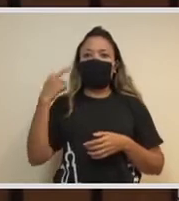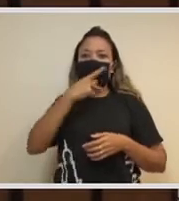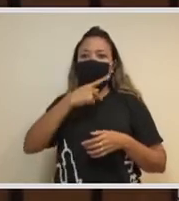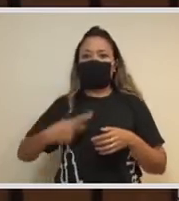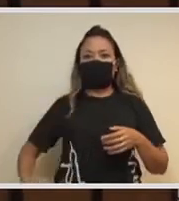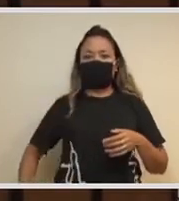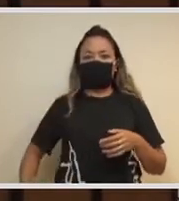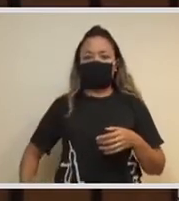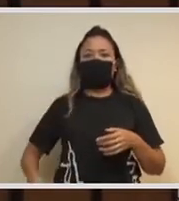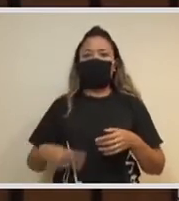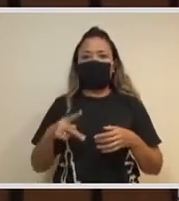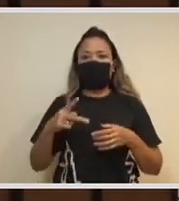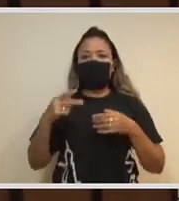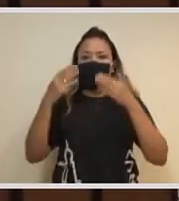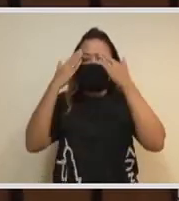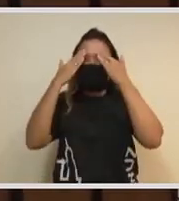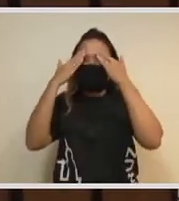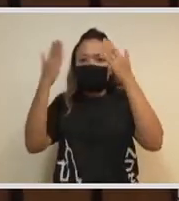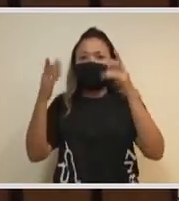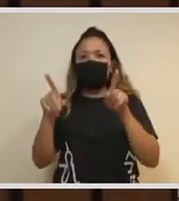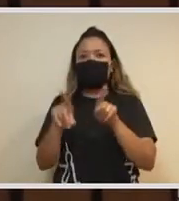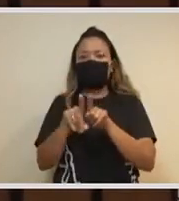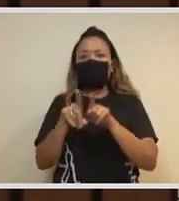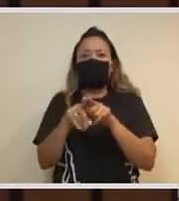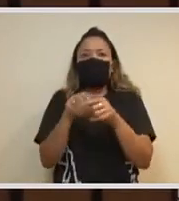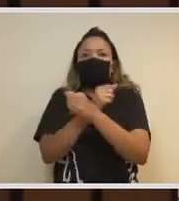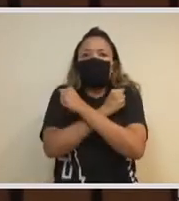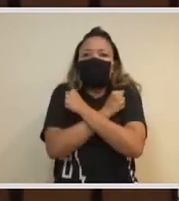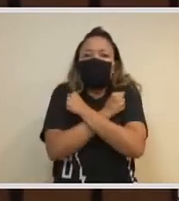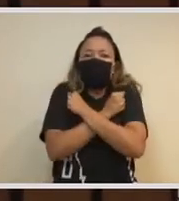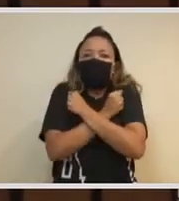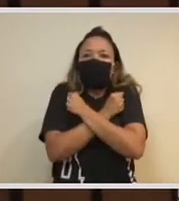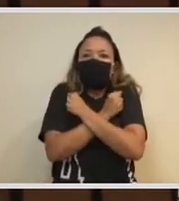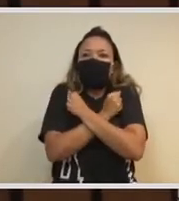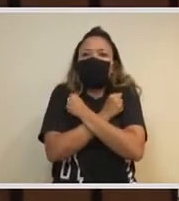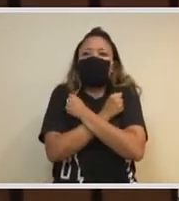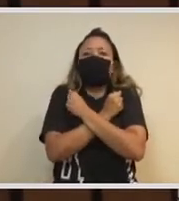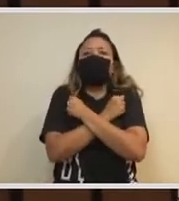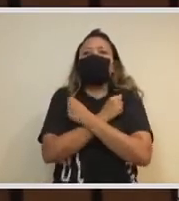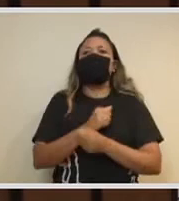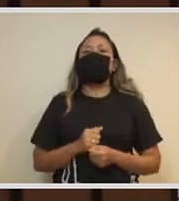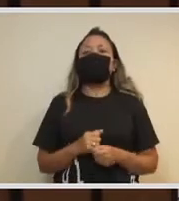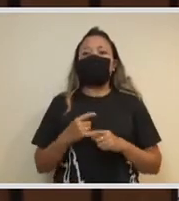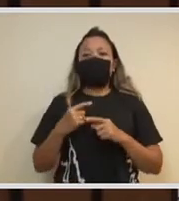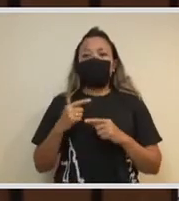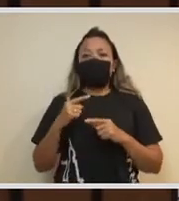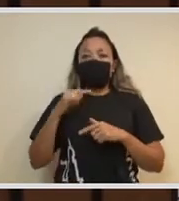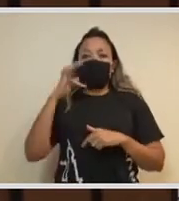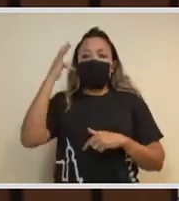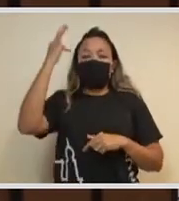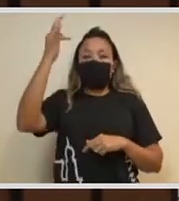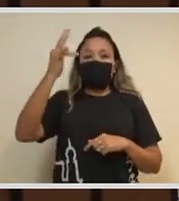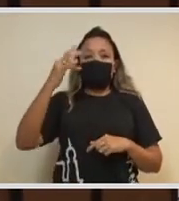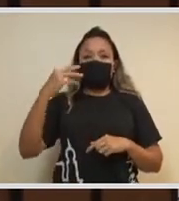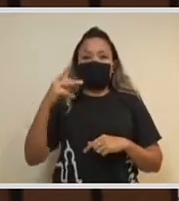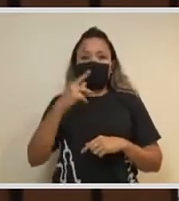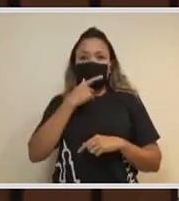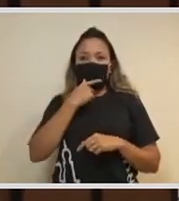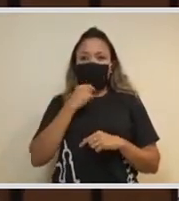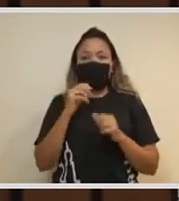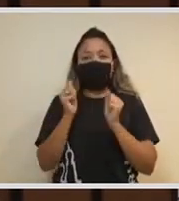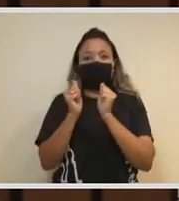deixo aqui meu abraço para Paulo Gadelha e estaremos juntos aí. Paulo, foi